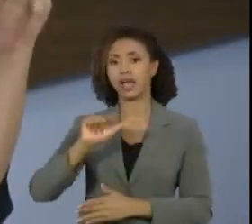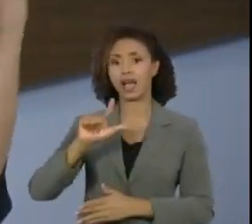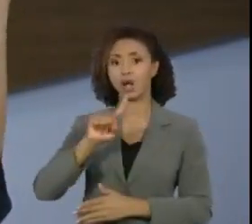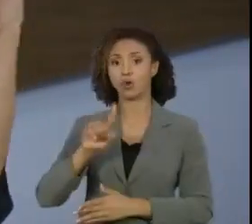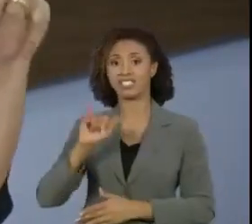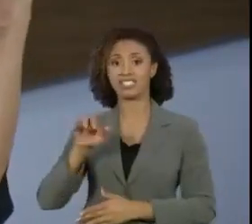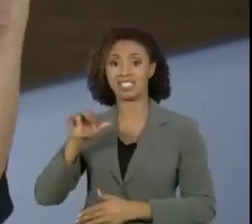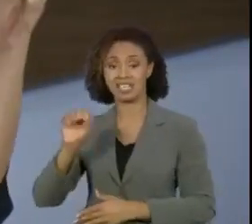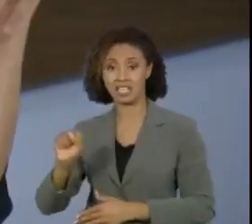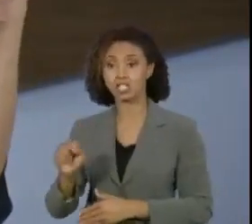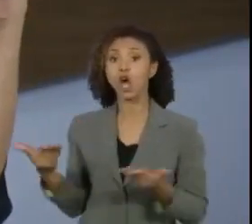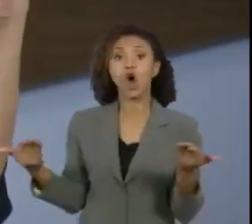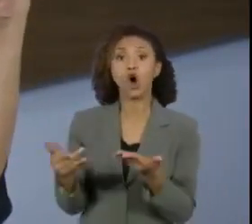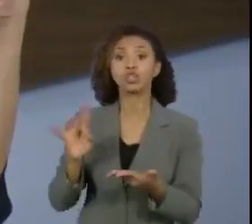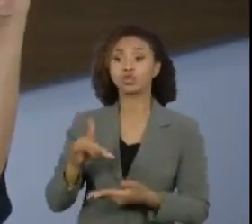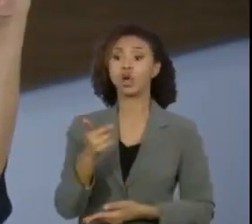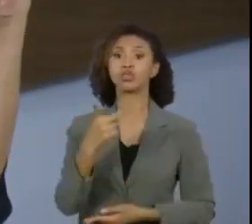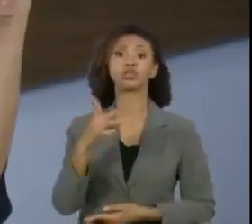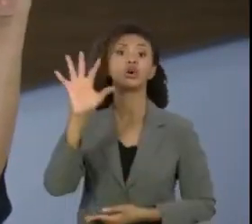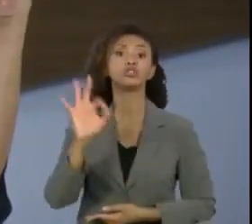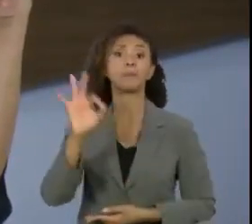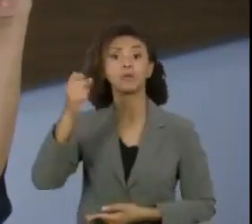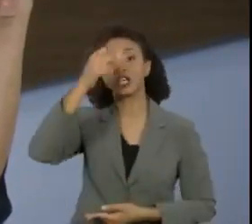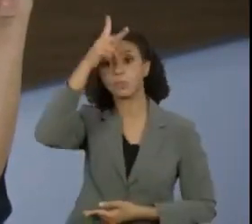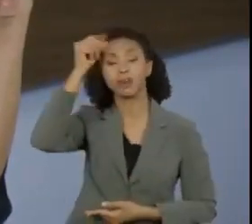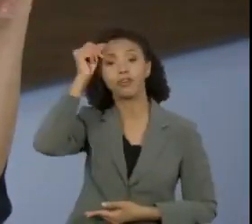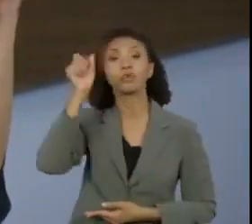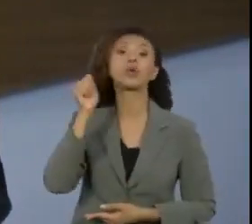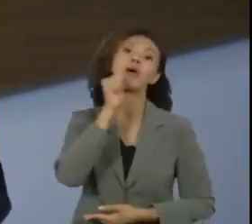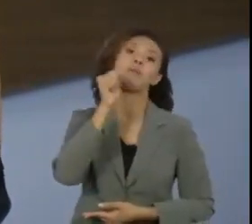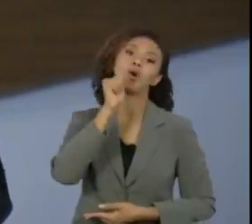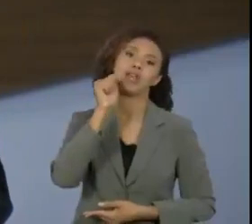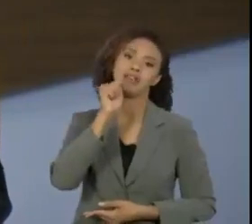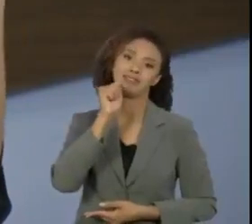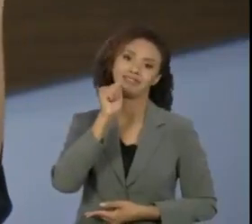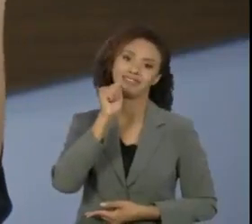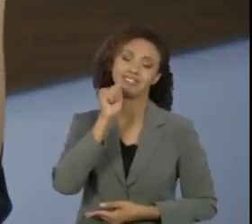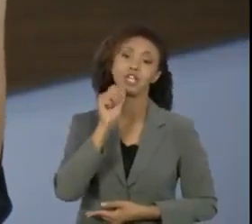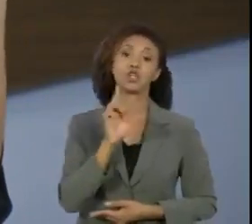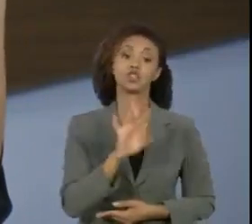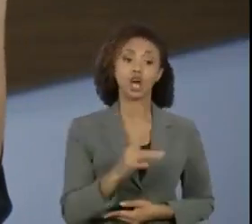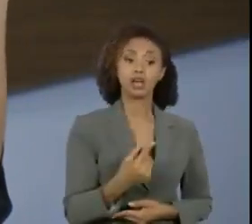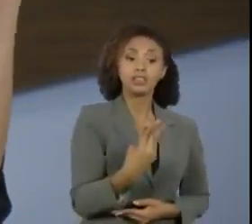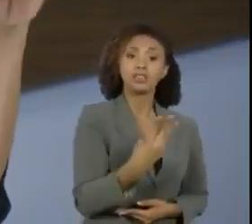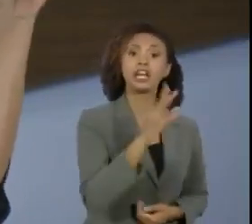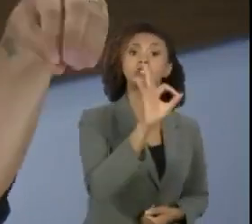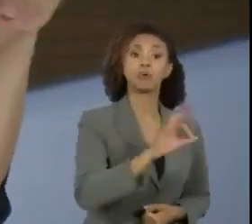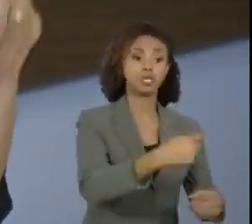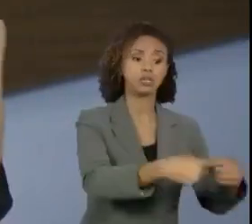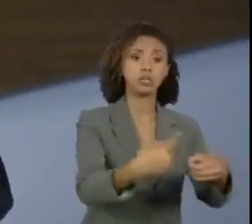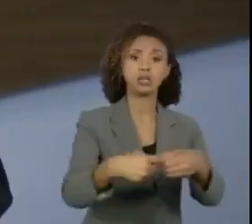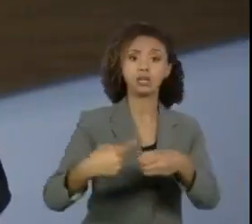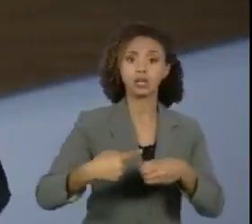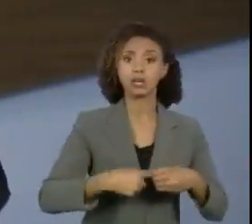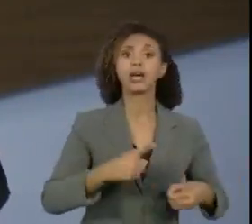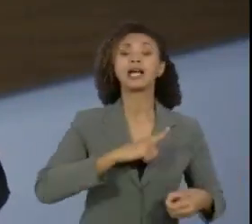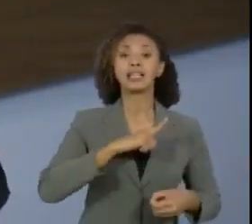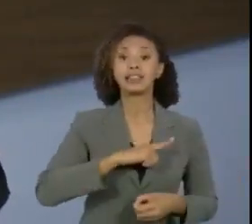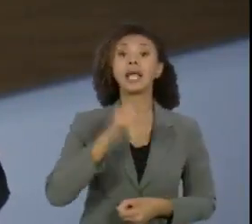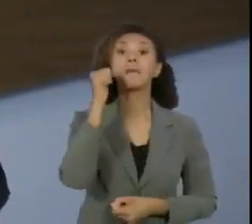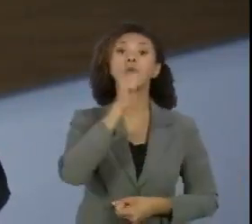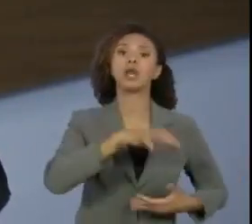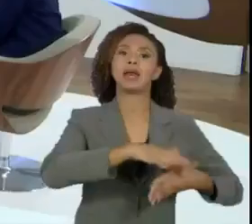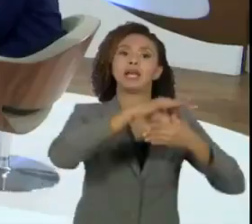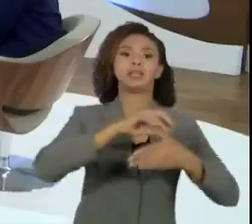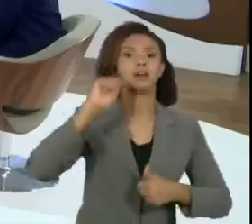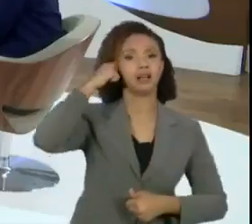atualmente somente 12% das prefeituras são comandadas por mulheres e apenas 3% dos municípios são comandados por mulheres